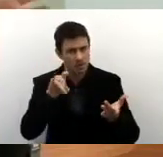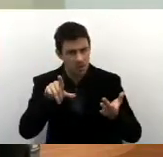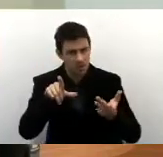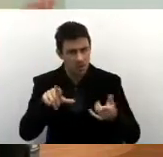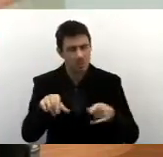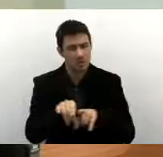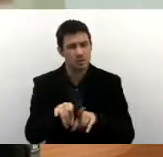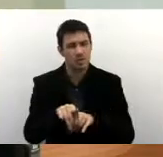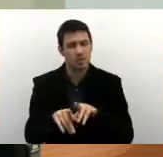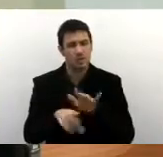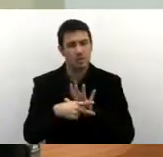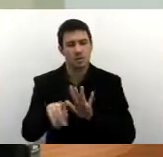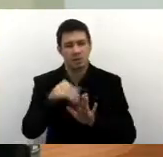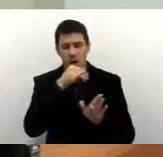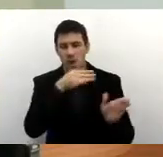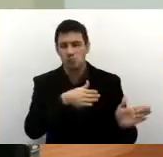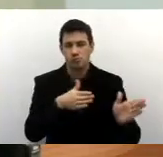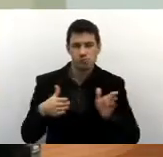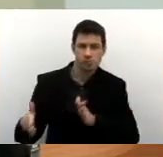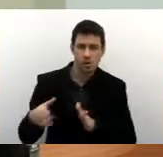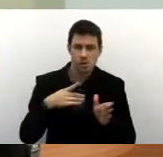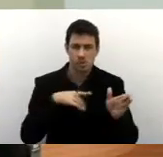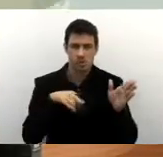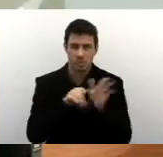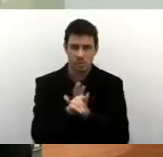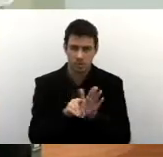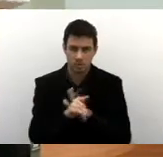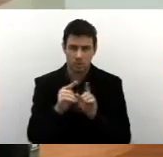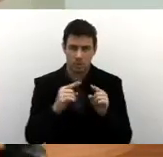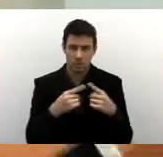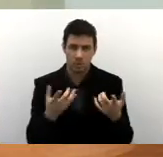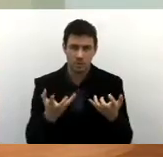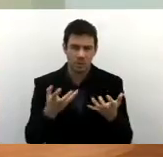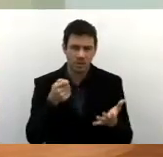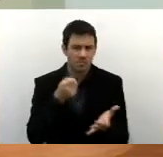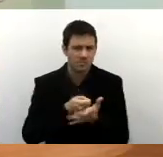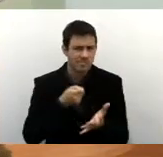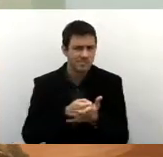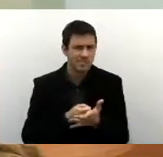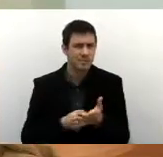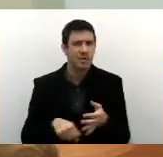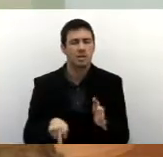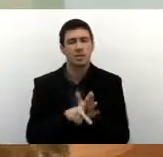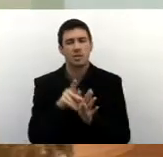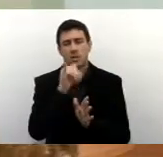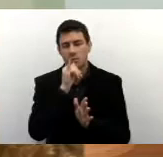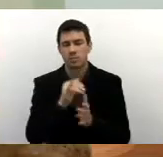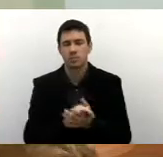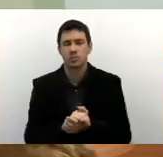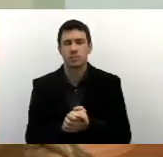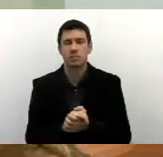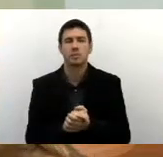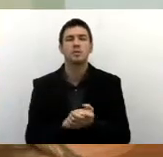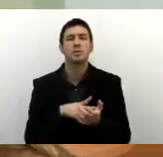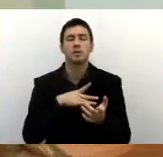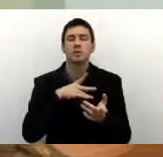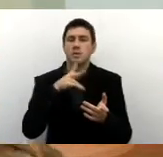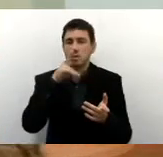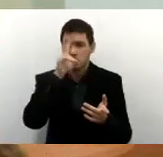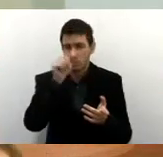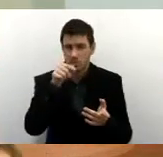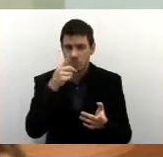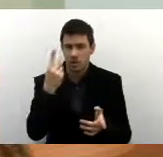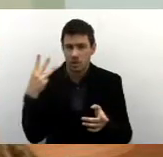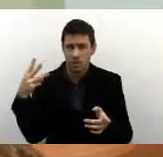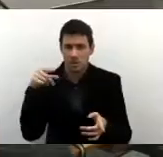fez uma parte das minhas perguntas aqui, mas eu vou só reforçar. ele fez a pergunta sobre os 13